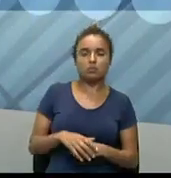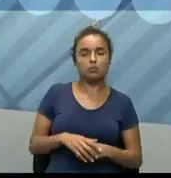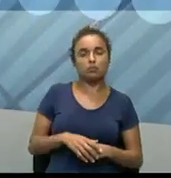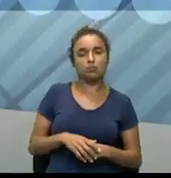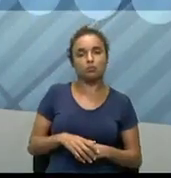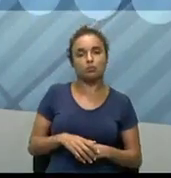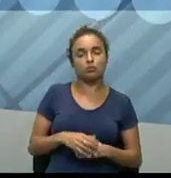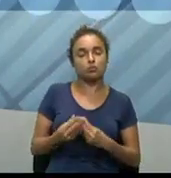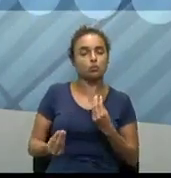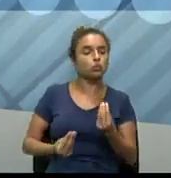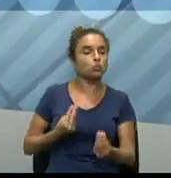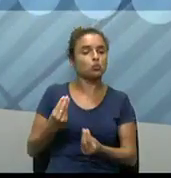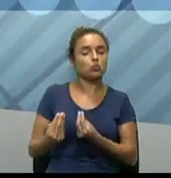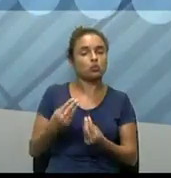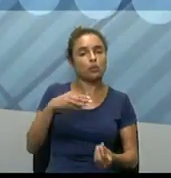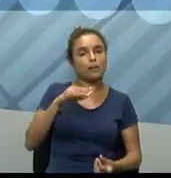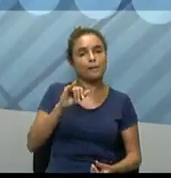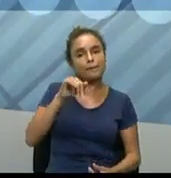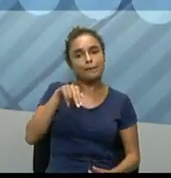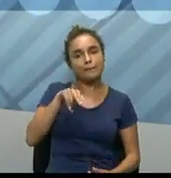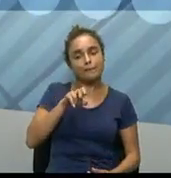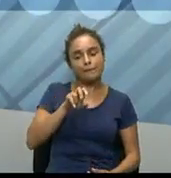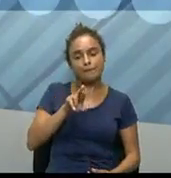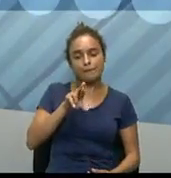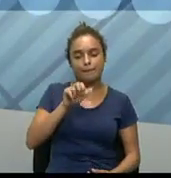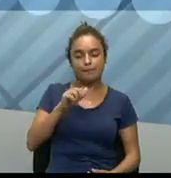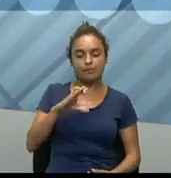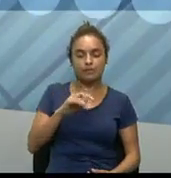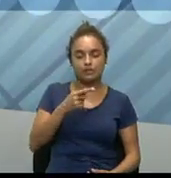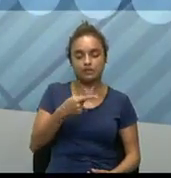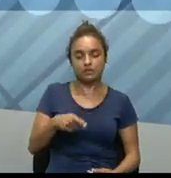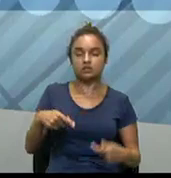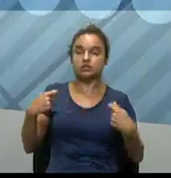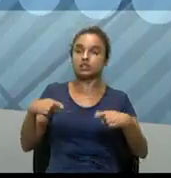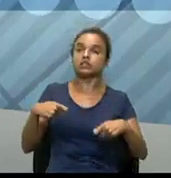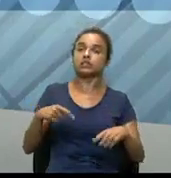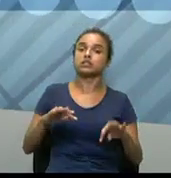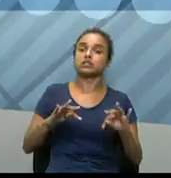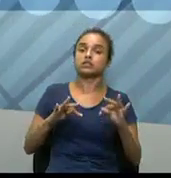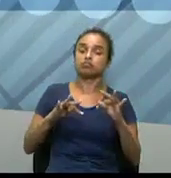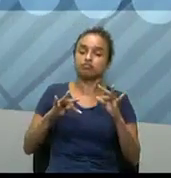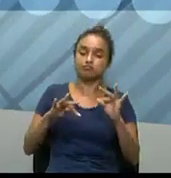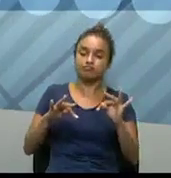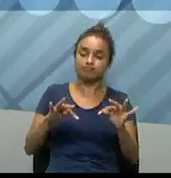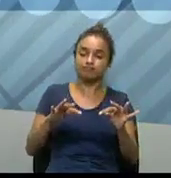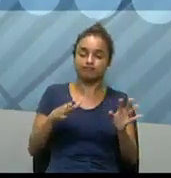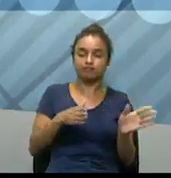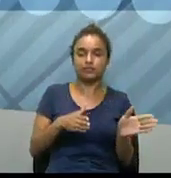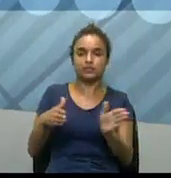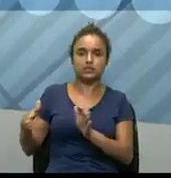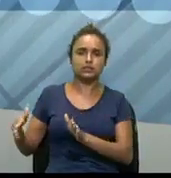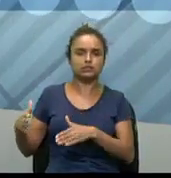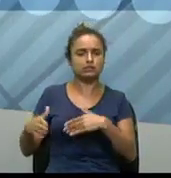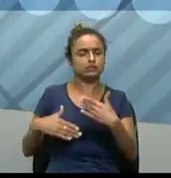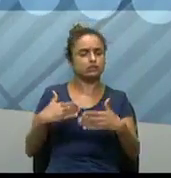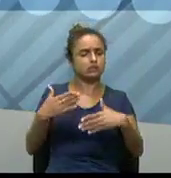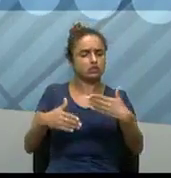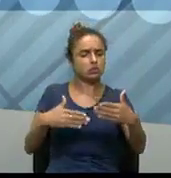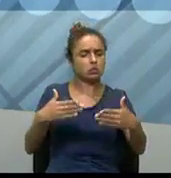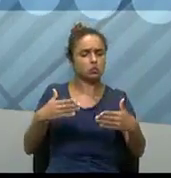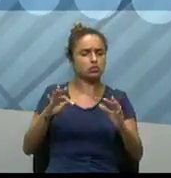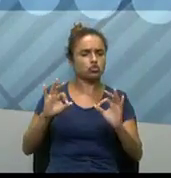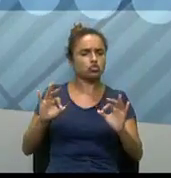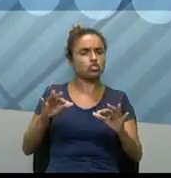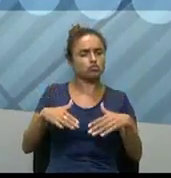como realizar a mineração, né, então, precisa aí de uma tecnologia bastante avançada, né,